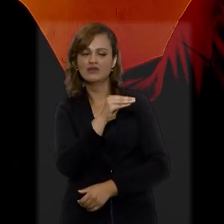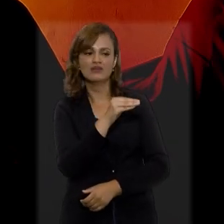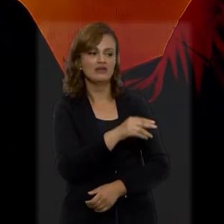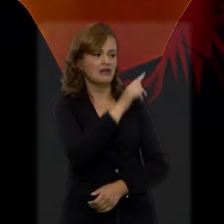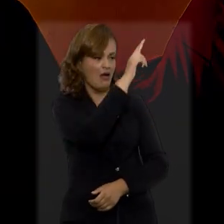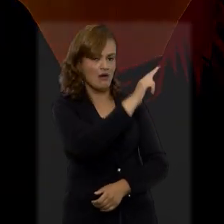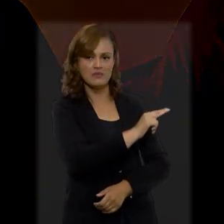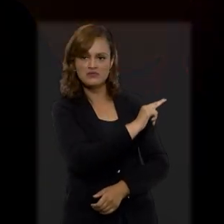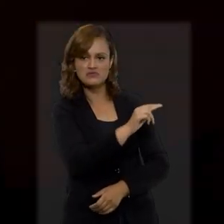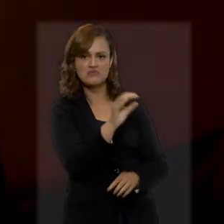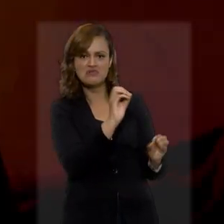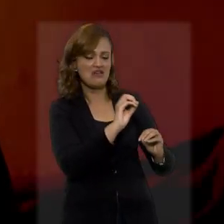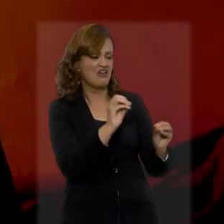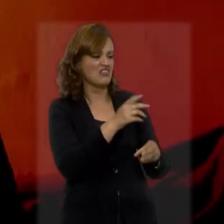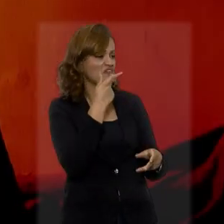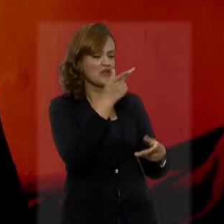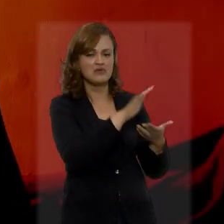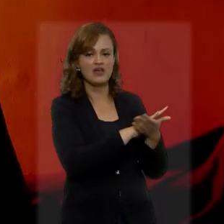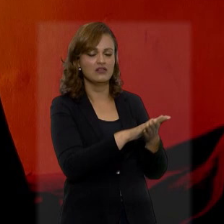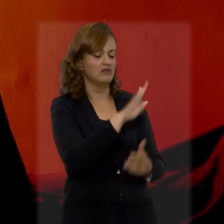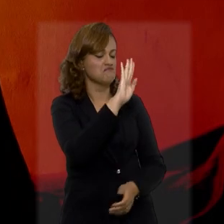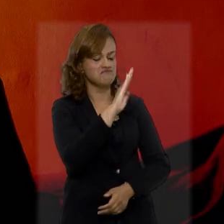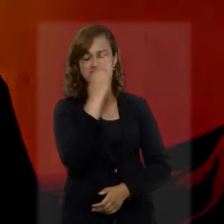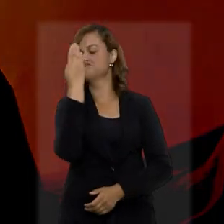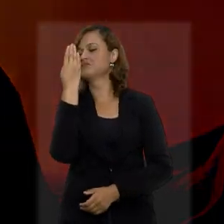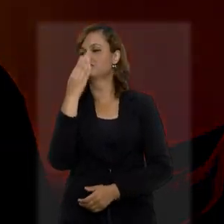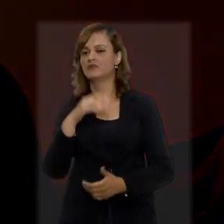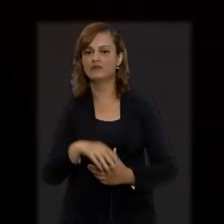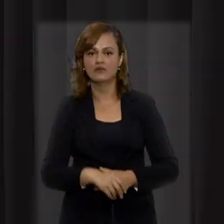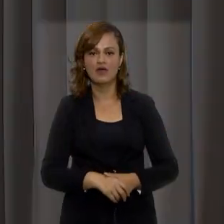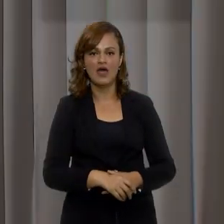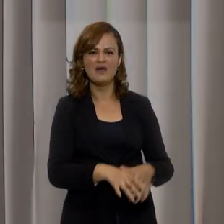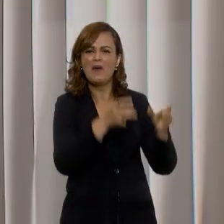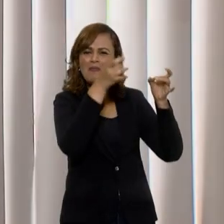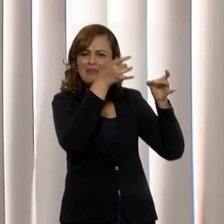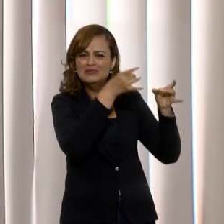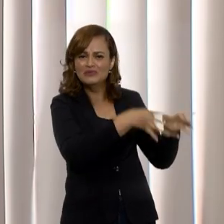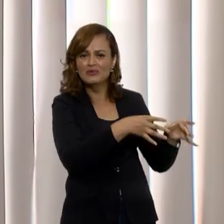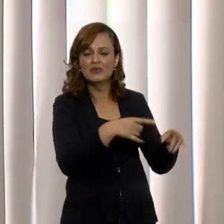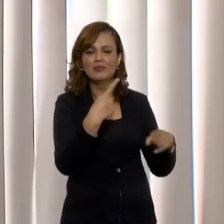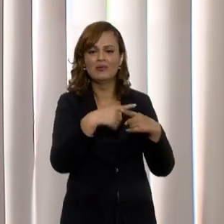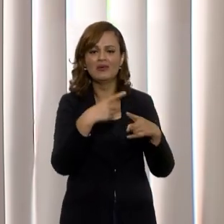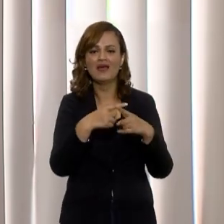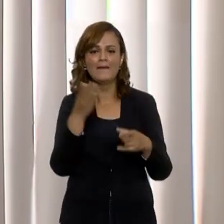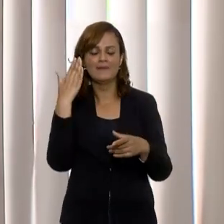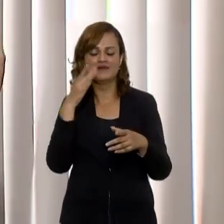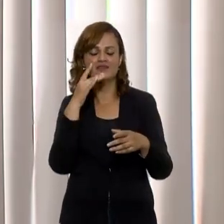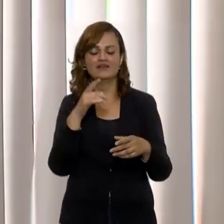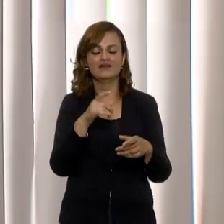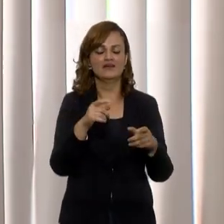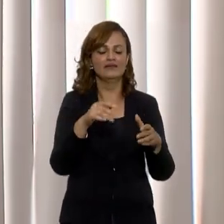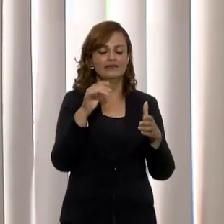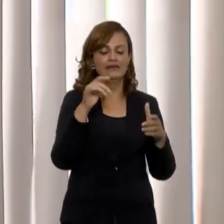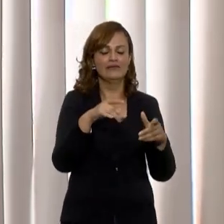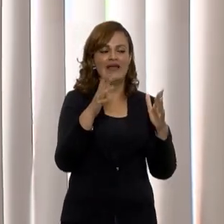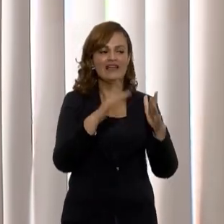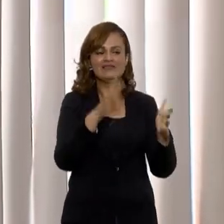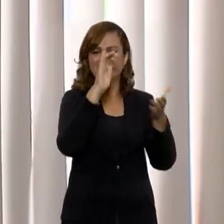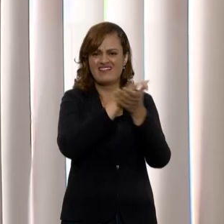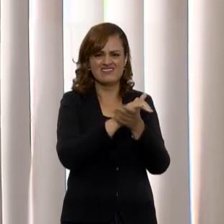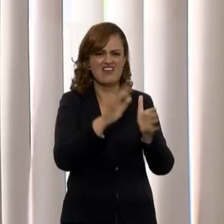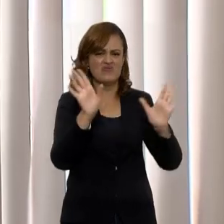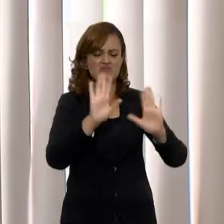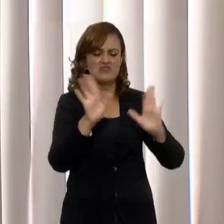Ele não abençoou, ele não falou, ele simplesmente virou um rosto. O abandono afetivo é geralmente aquele casal que nunca esteve junto,